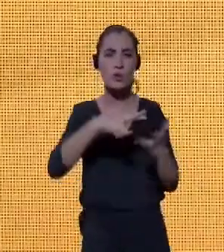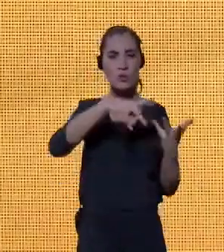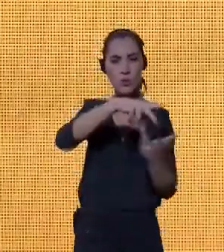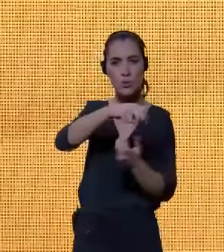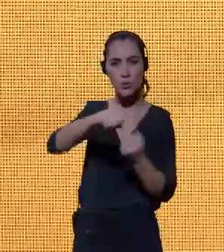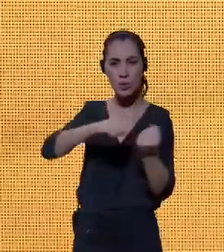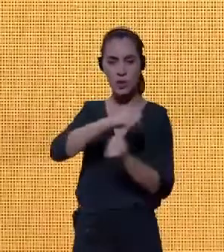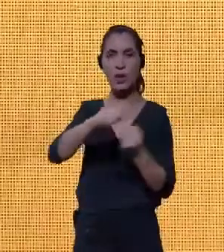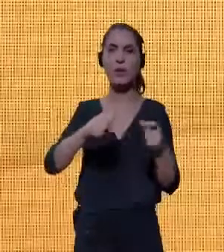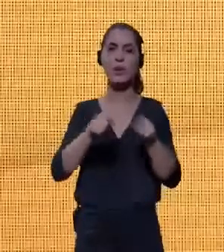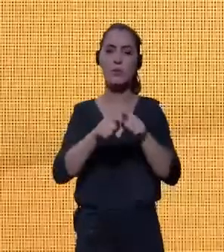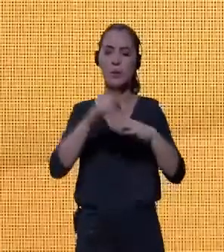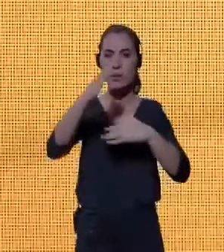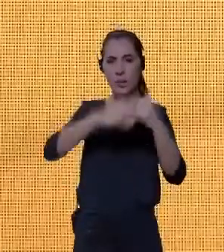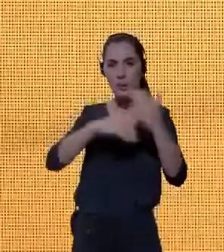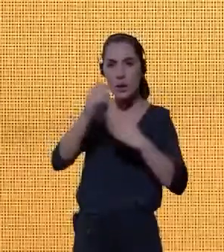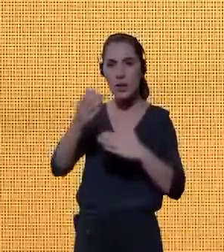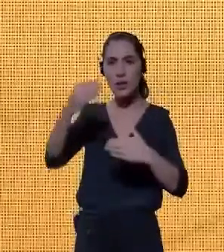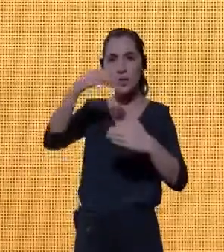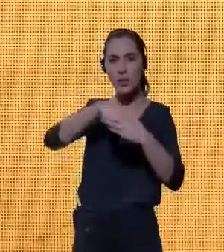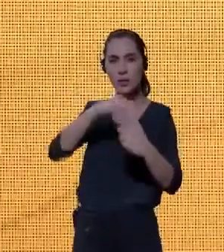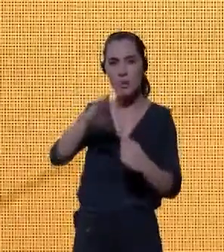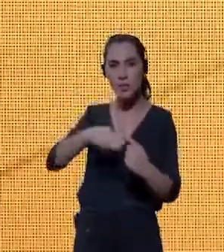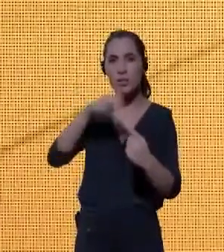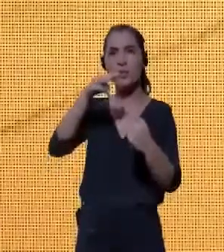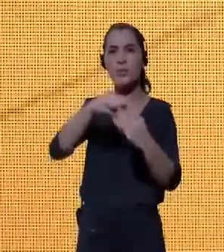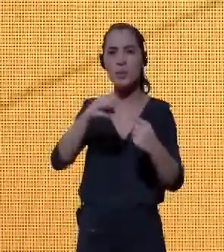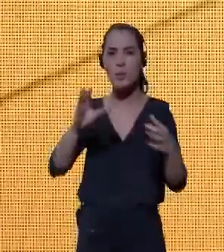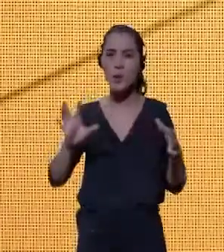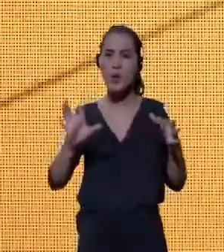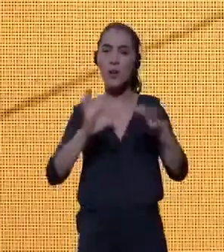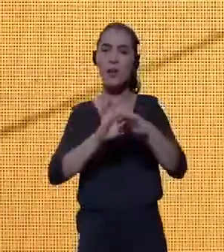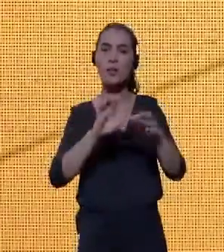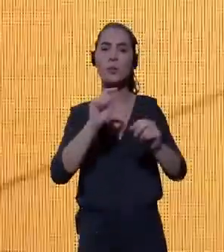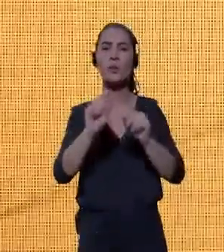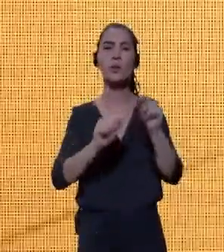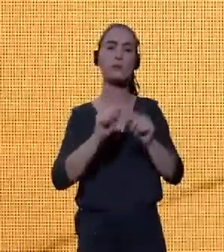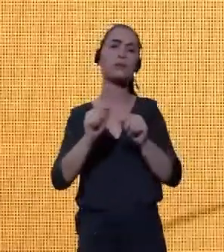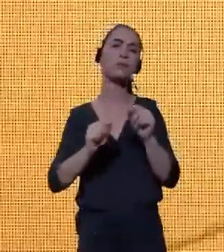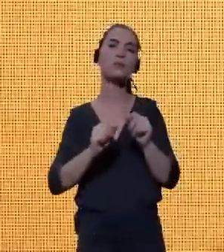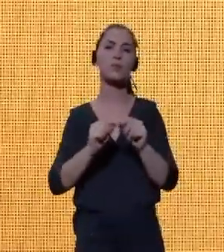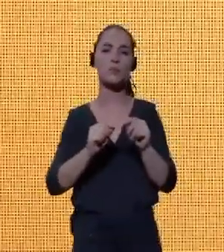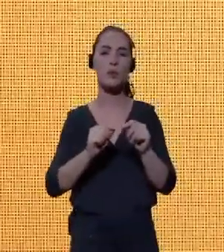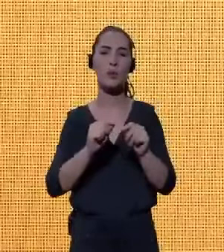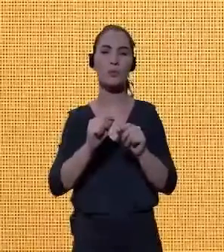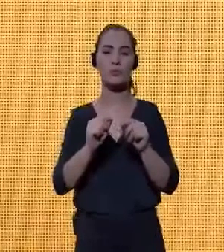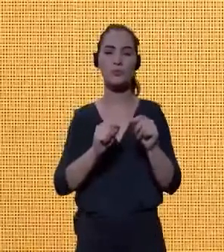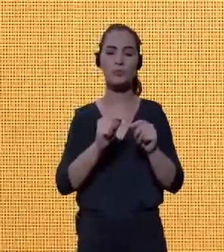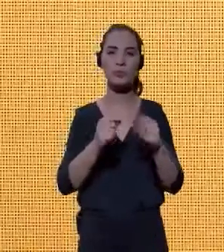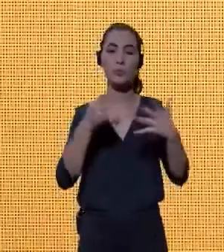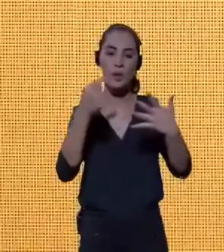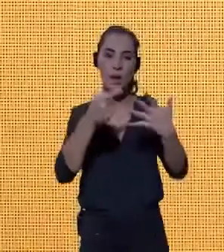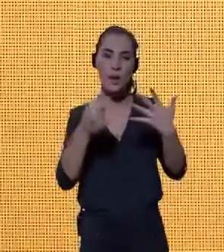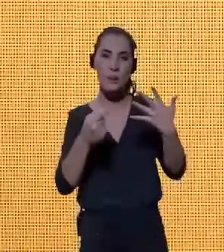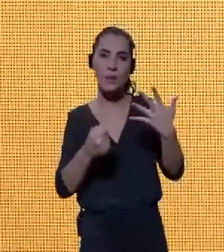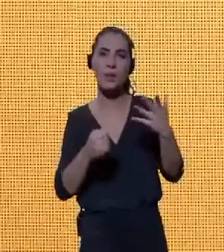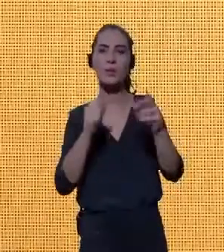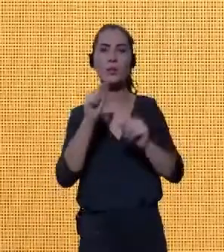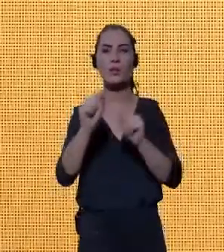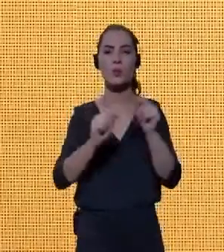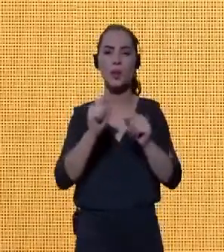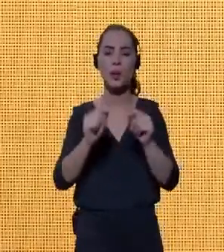dentro dessa missão, atendendo a cada um dos elementos da cadeia